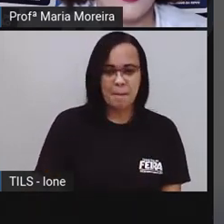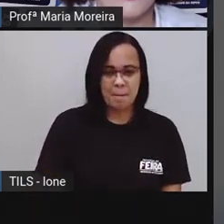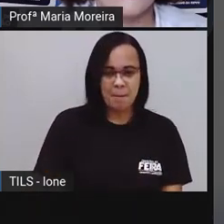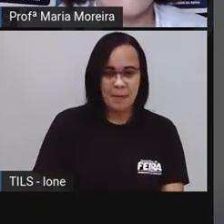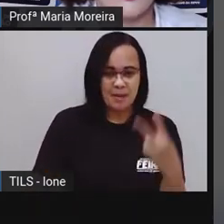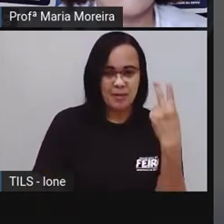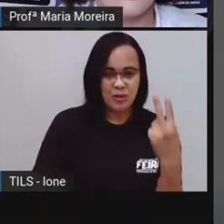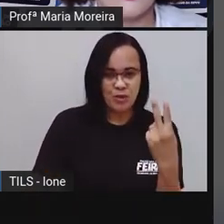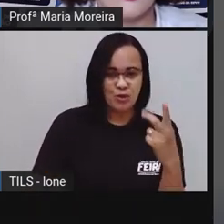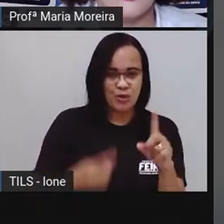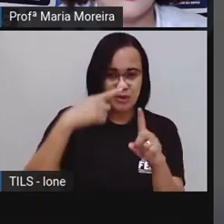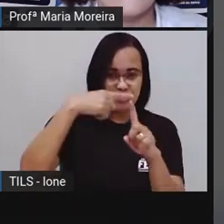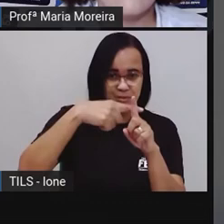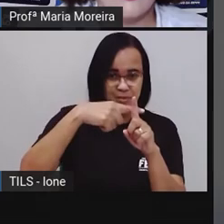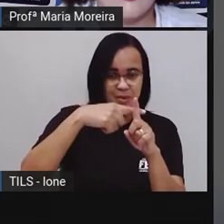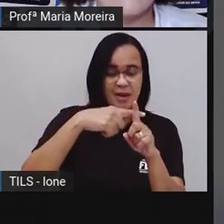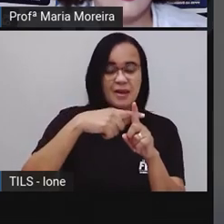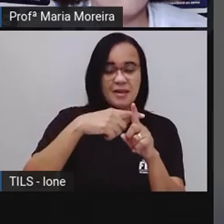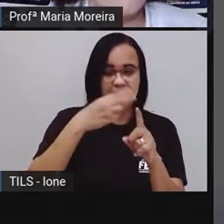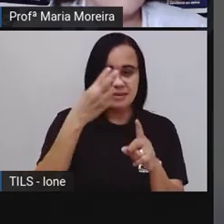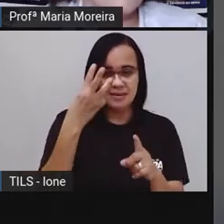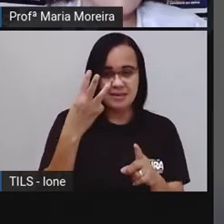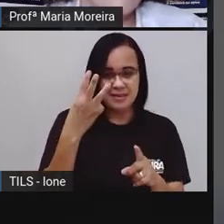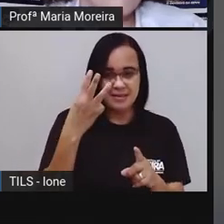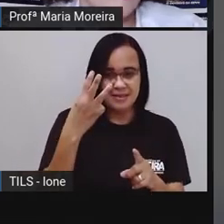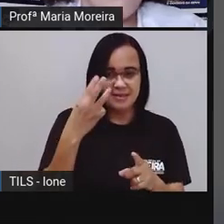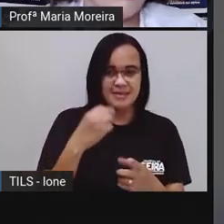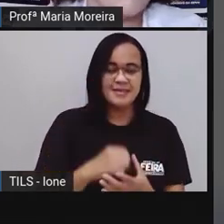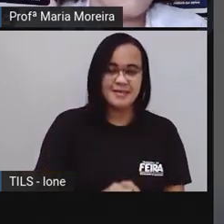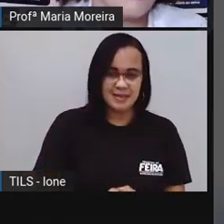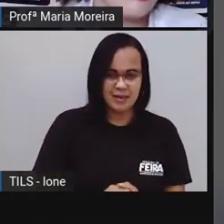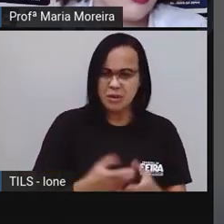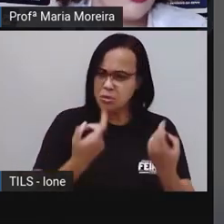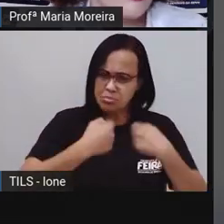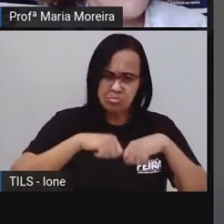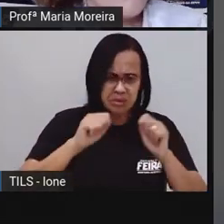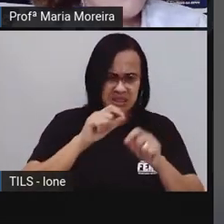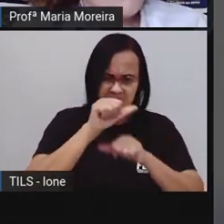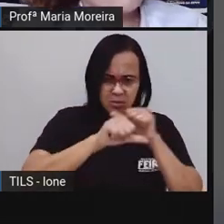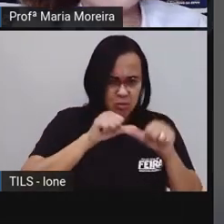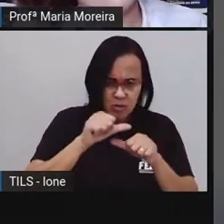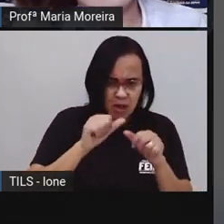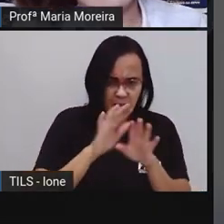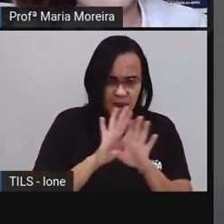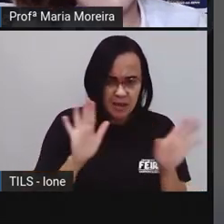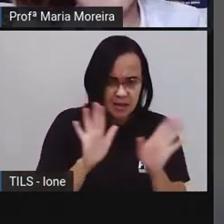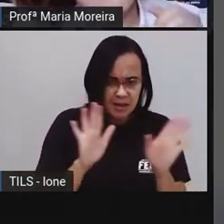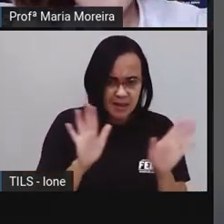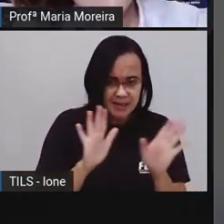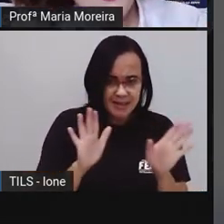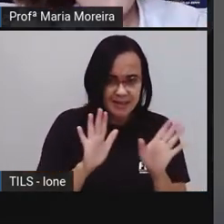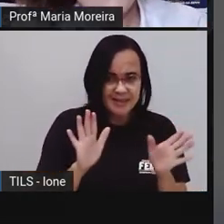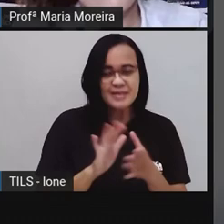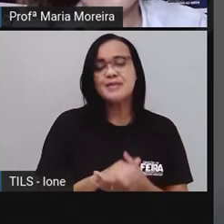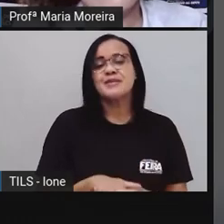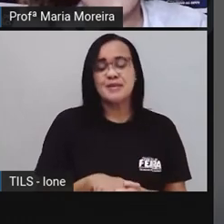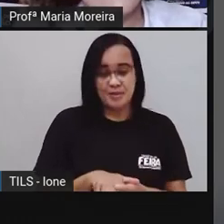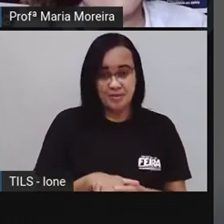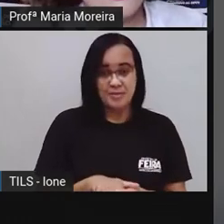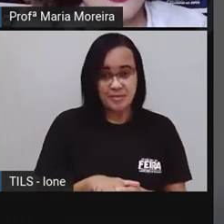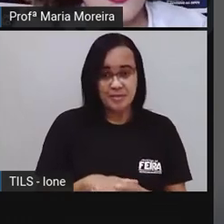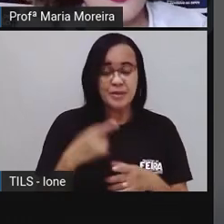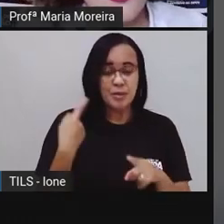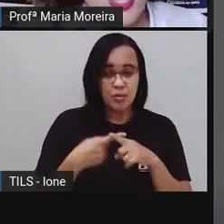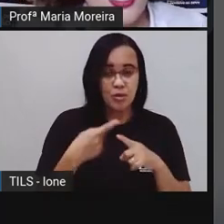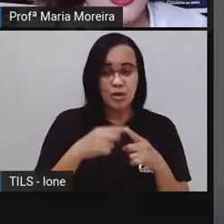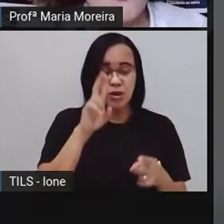Dois mais, quanto ali? Três. Eu não preciso transformar isso em mais nada, porque unidade é o quê, ó? A minha quantidade